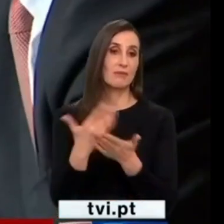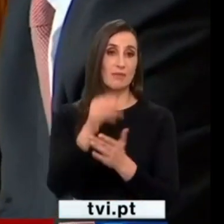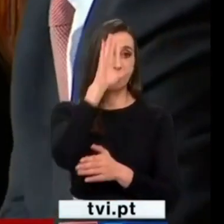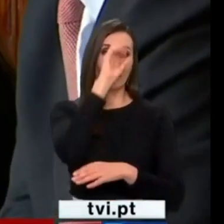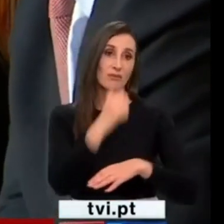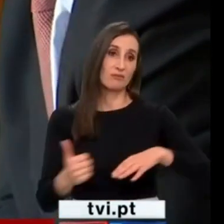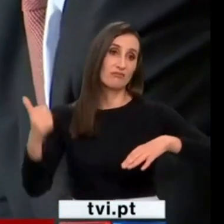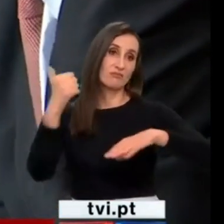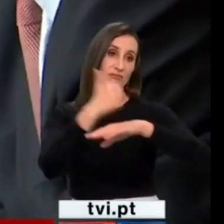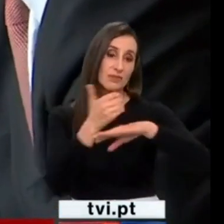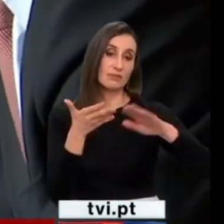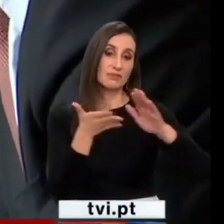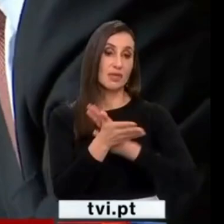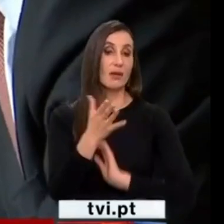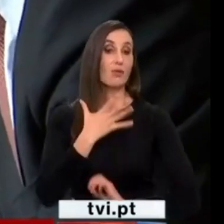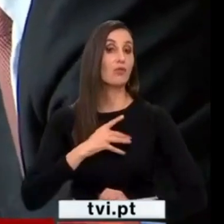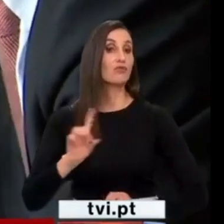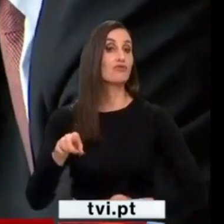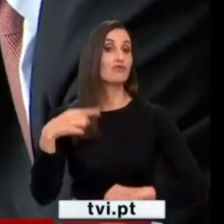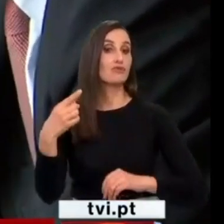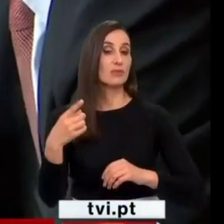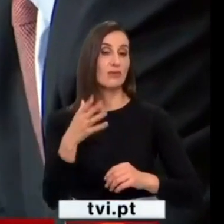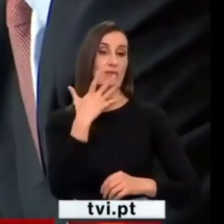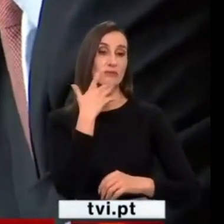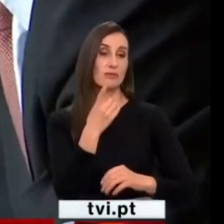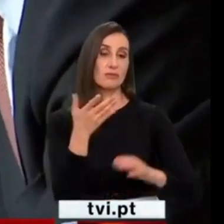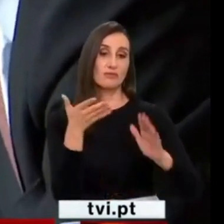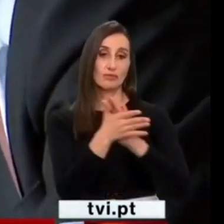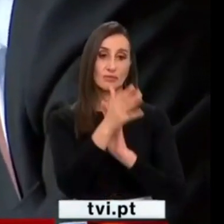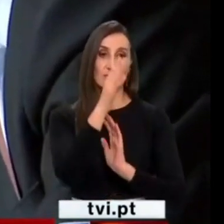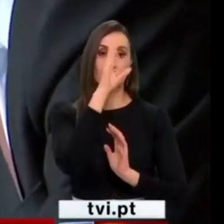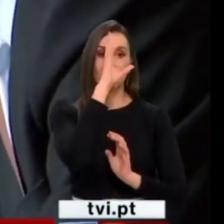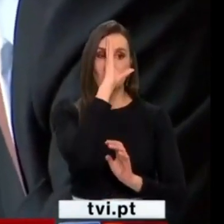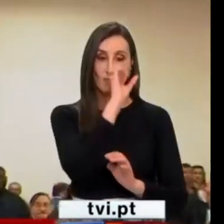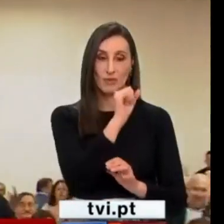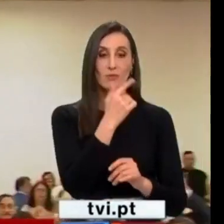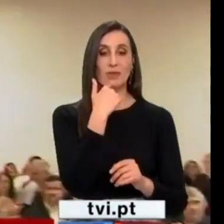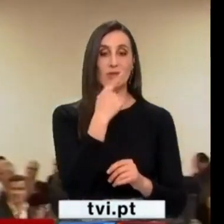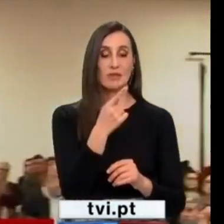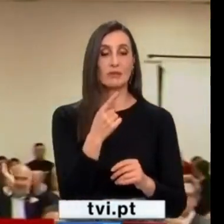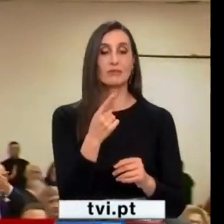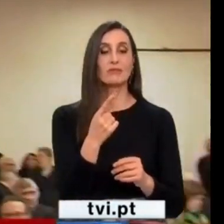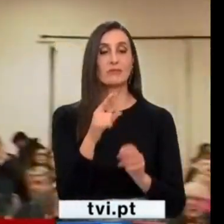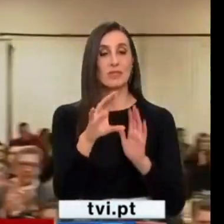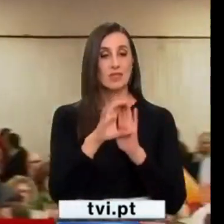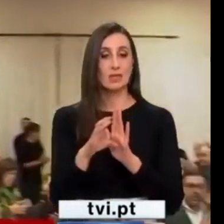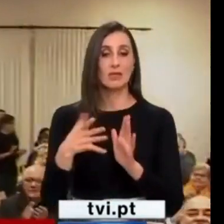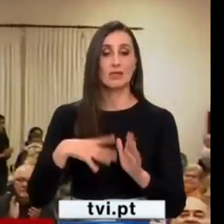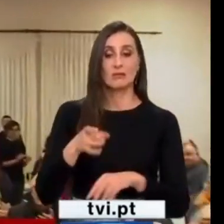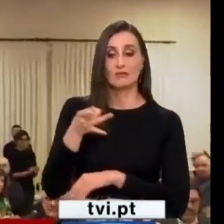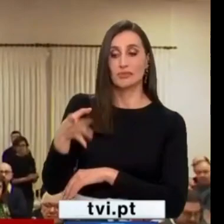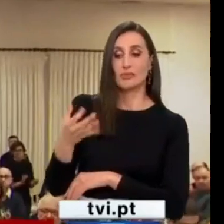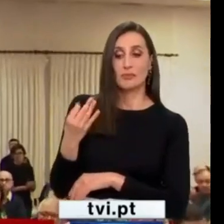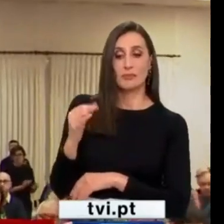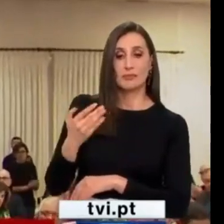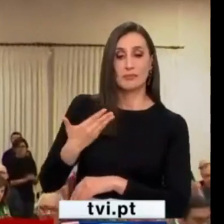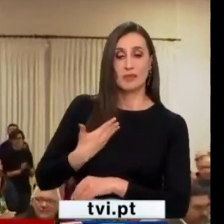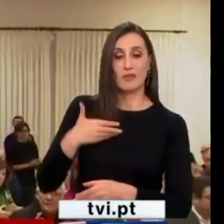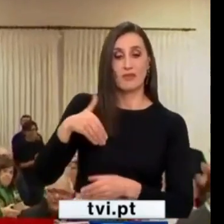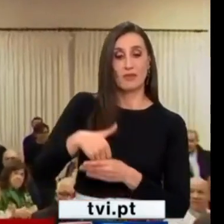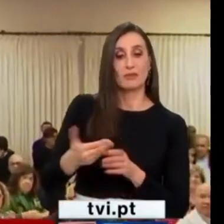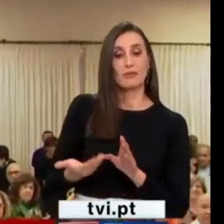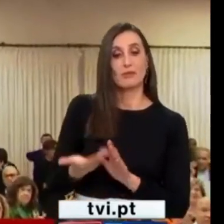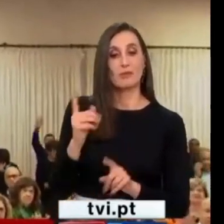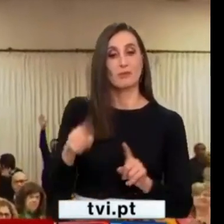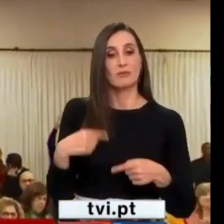Portugal. Ventura gostava de chegar ao poder sozinho e vai gritando que nada impede o Chega de ultrapassar o PSD em votos nas